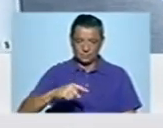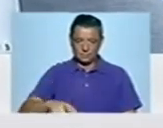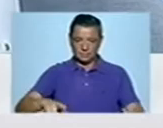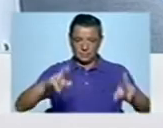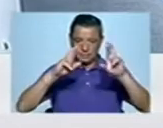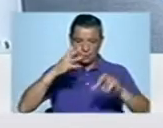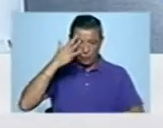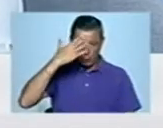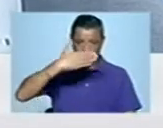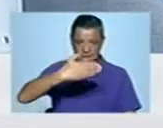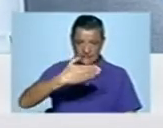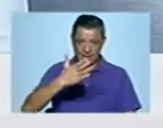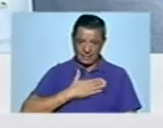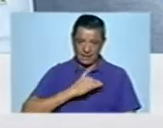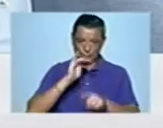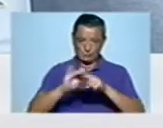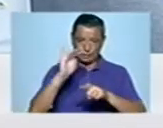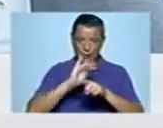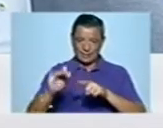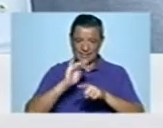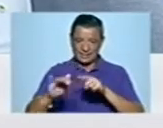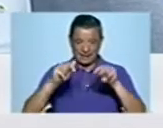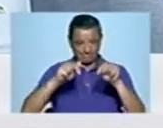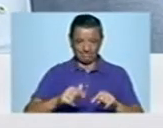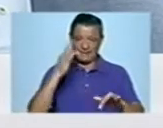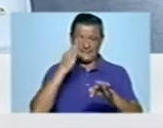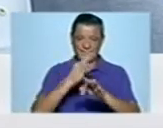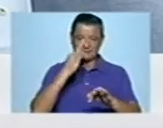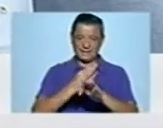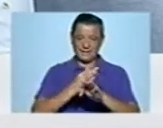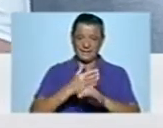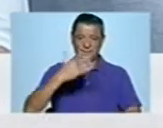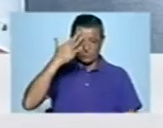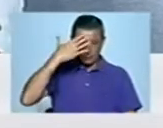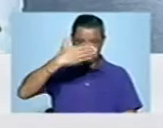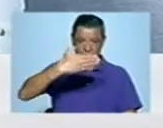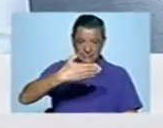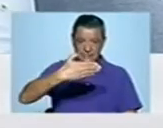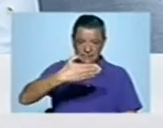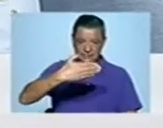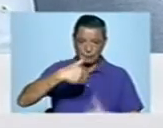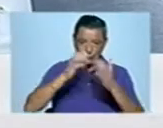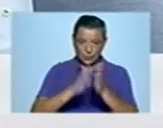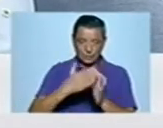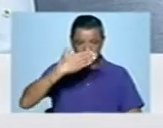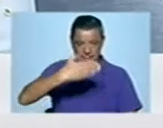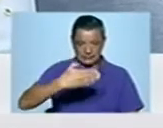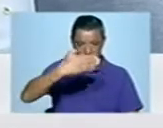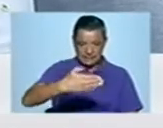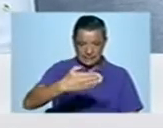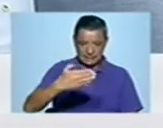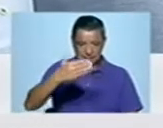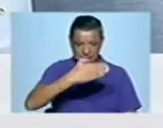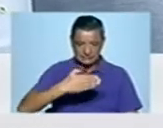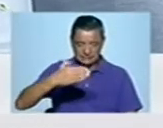o número sete nos dê sorte para esta gala. É verdade, é tudo sete. É tudo sete, não é? Tudo sete. É a sete meia edição,